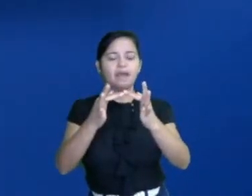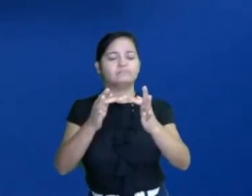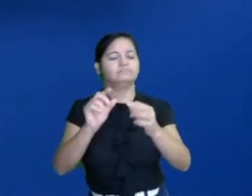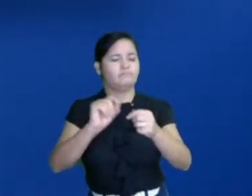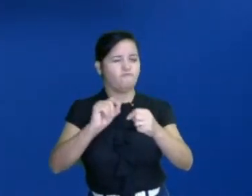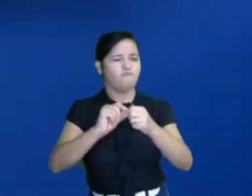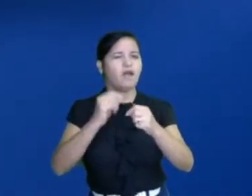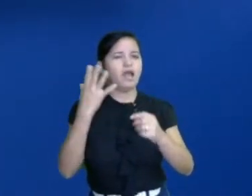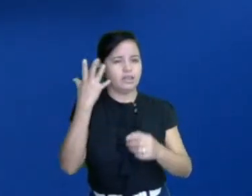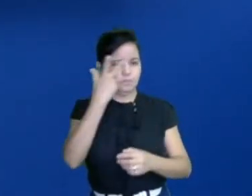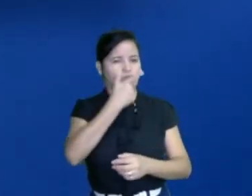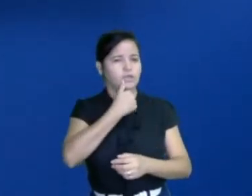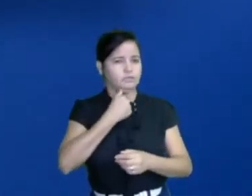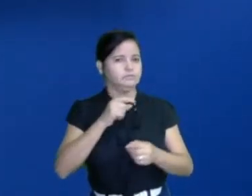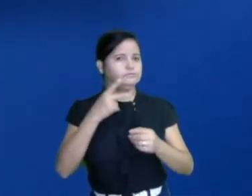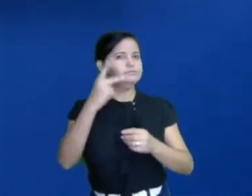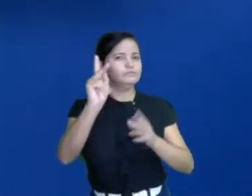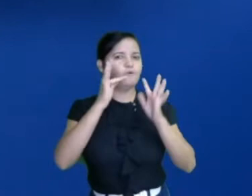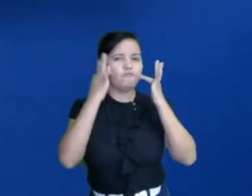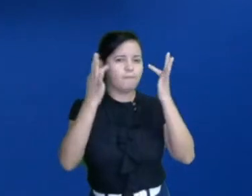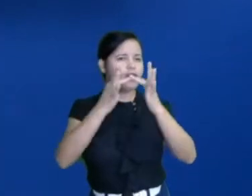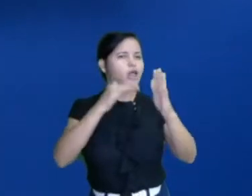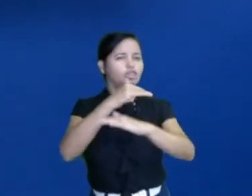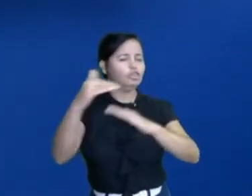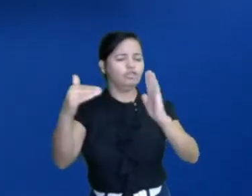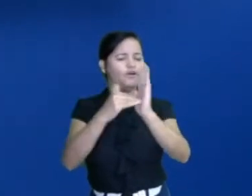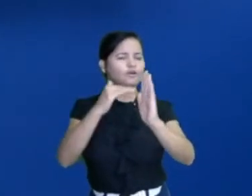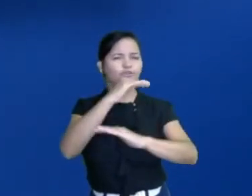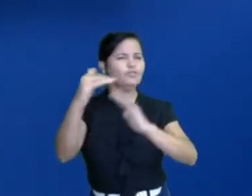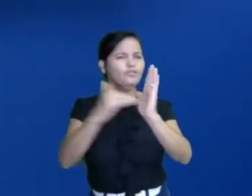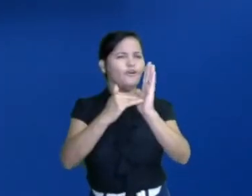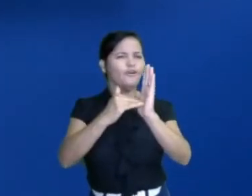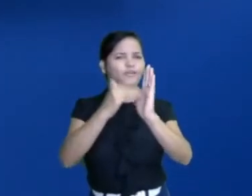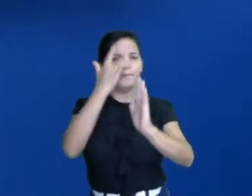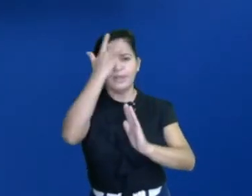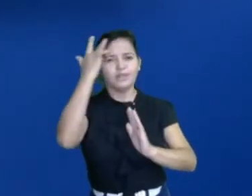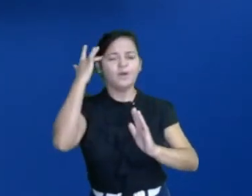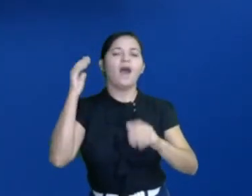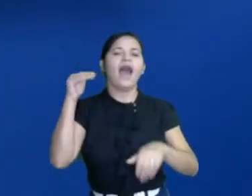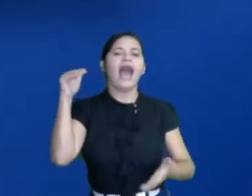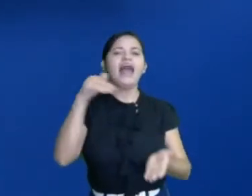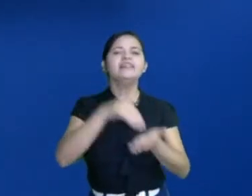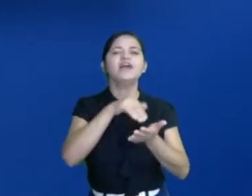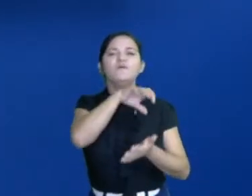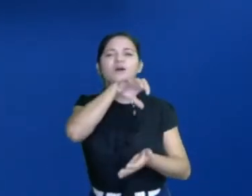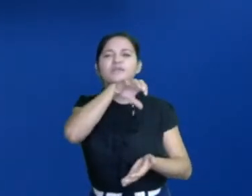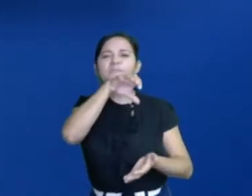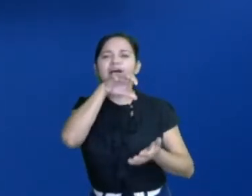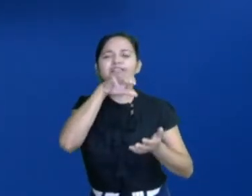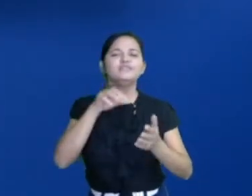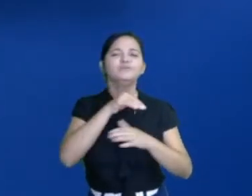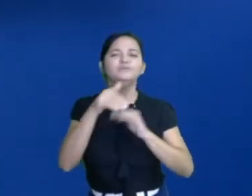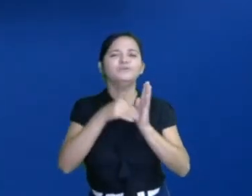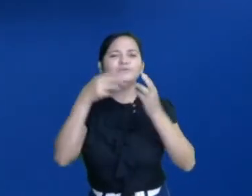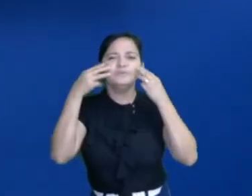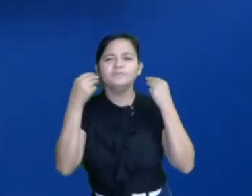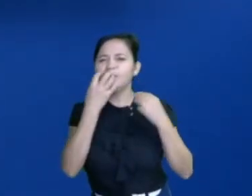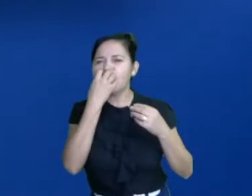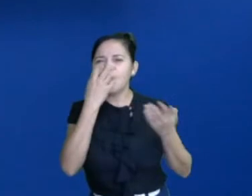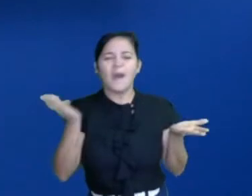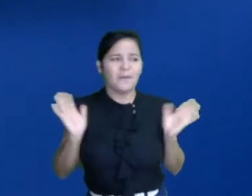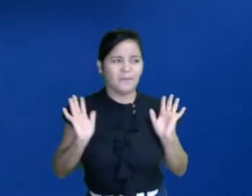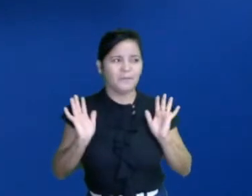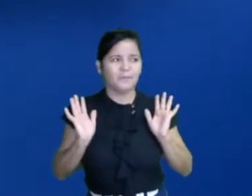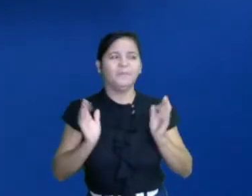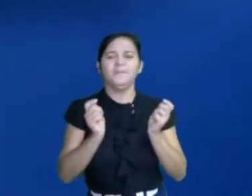bem bonito da tua família. Desenha todo mundo, todo mundo, todo mundo. Até os bichinhos de estimação. Desenha todo mundo